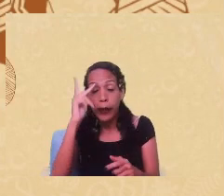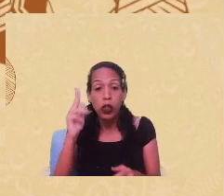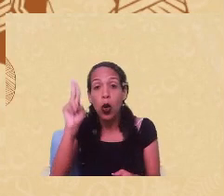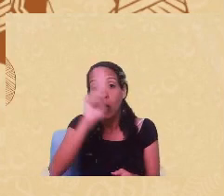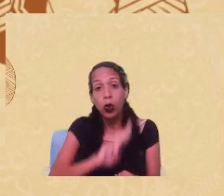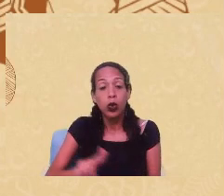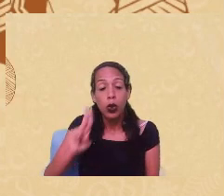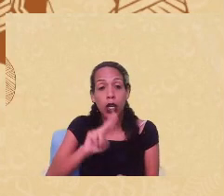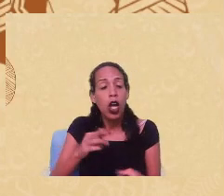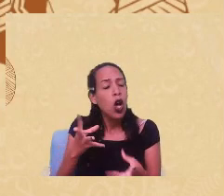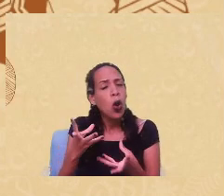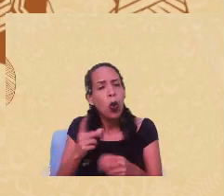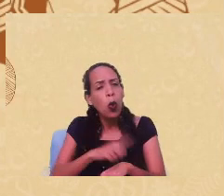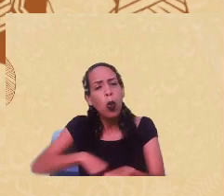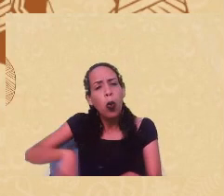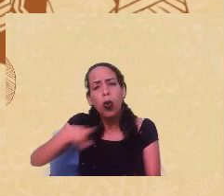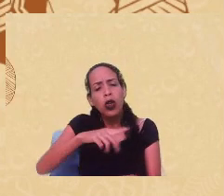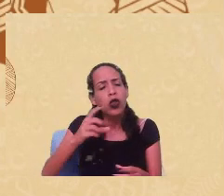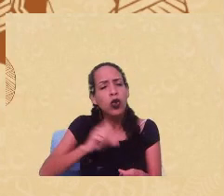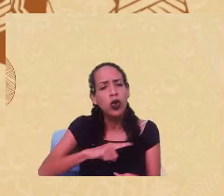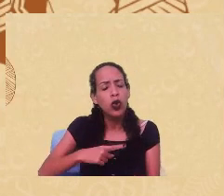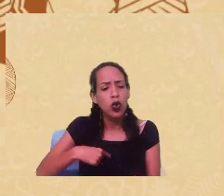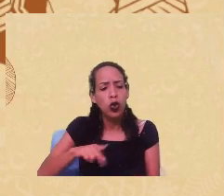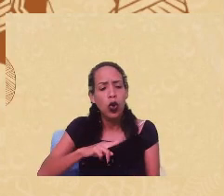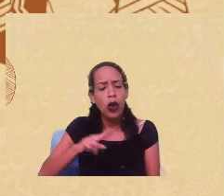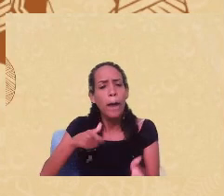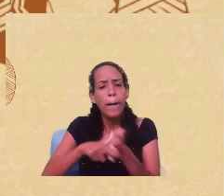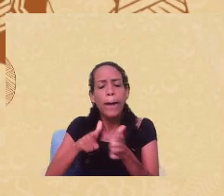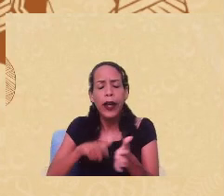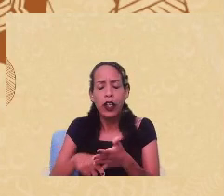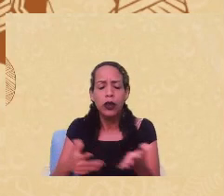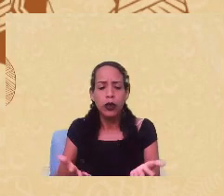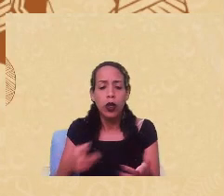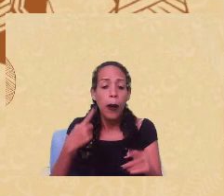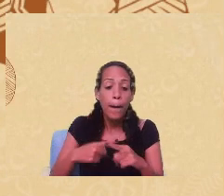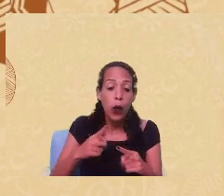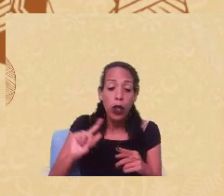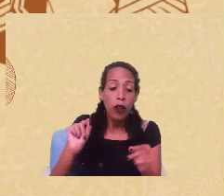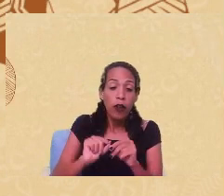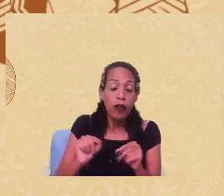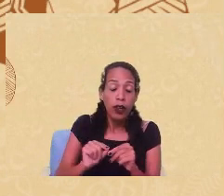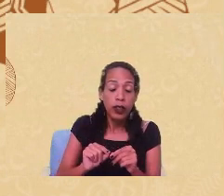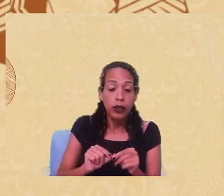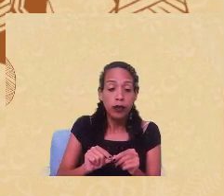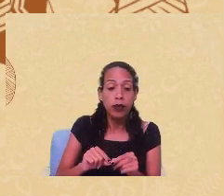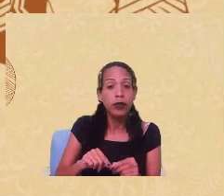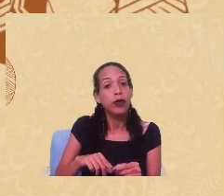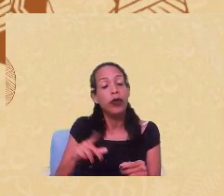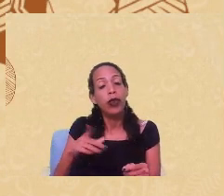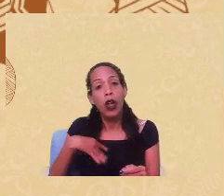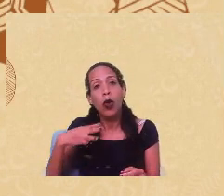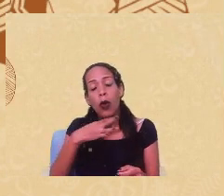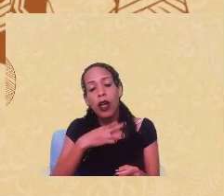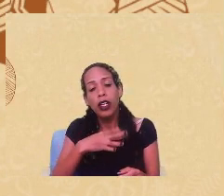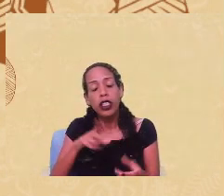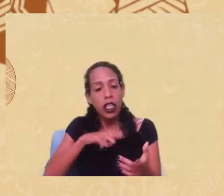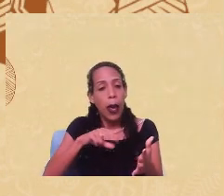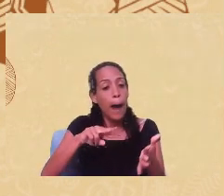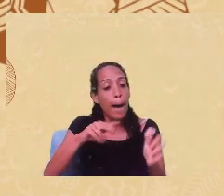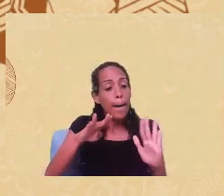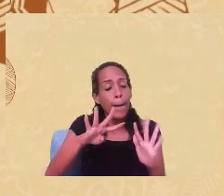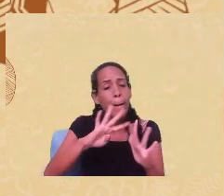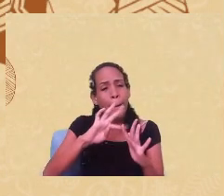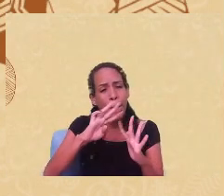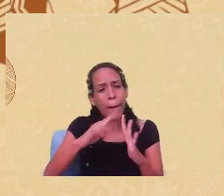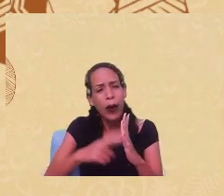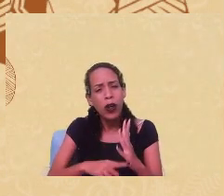Quantas e quantos de nós fazemos essa pergunta? E por que não fazemos, né, assim? Acho que esses são pontos para a gente pensar porque não é